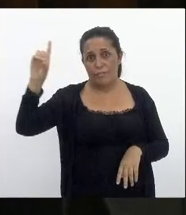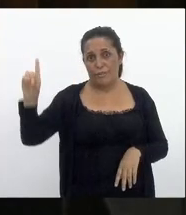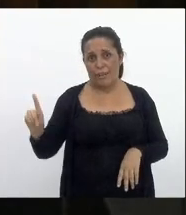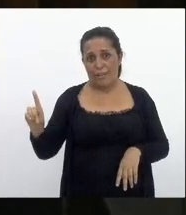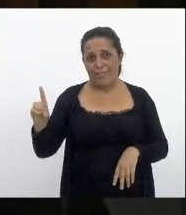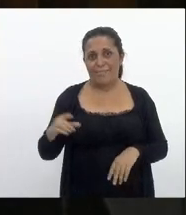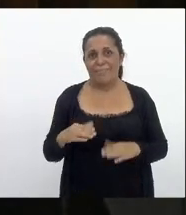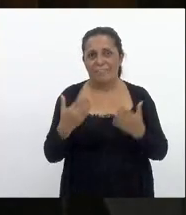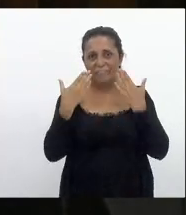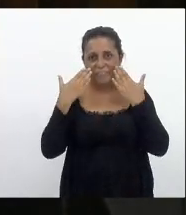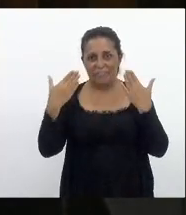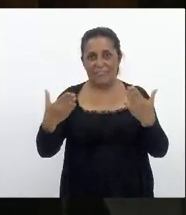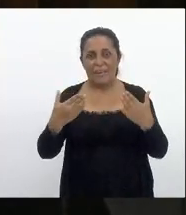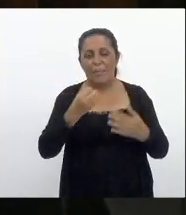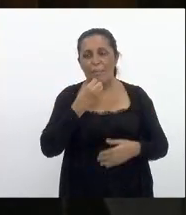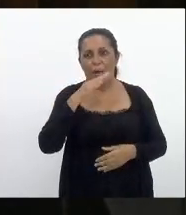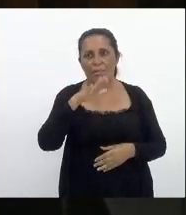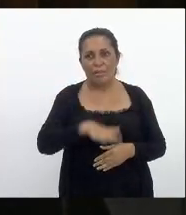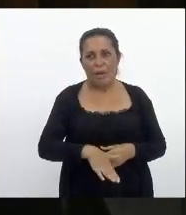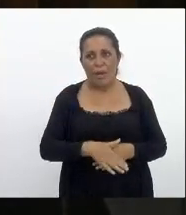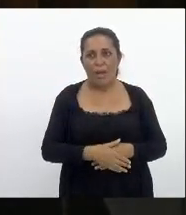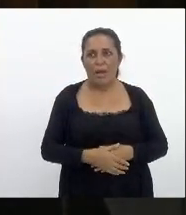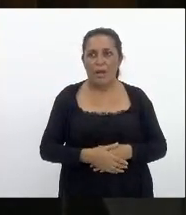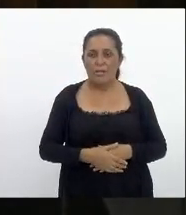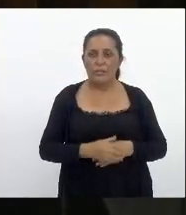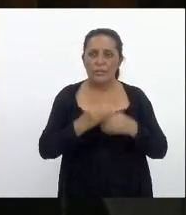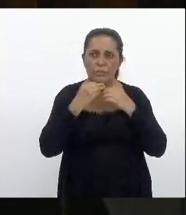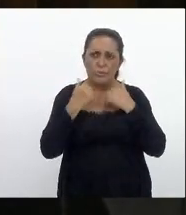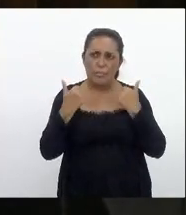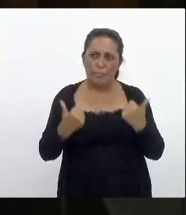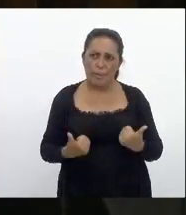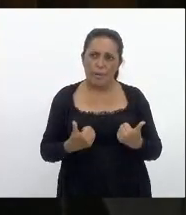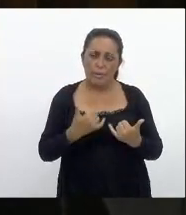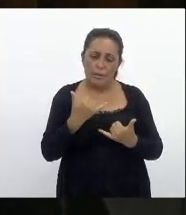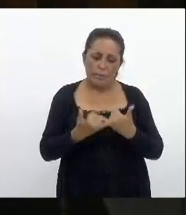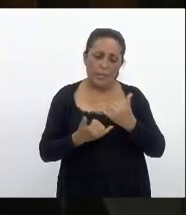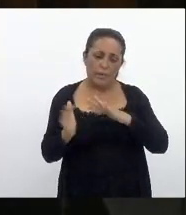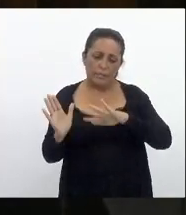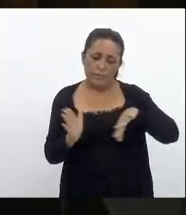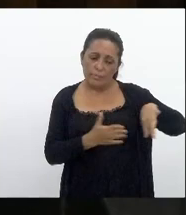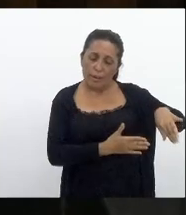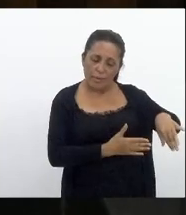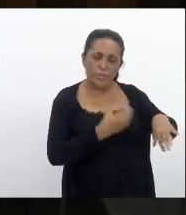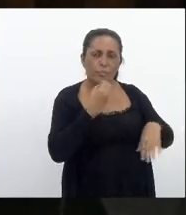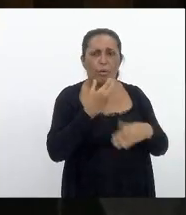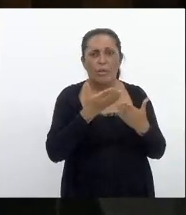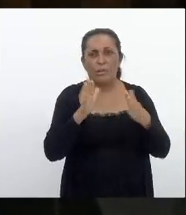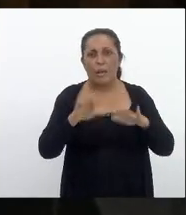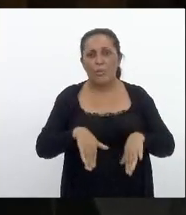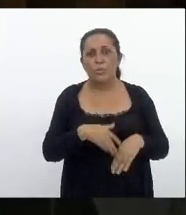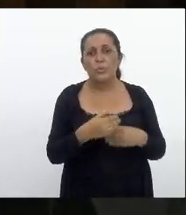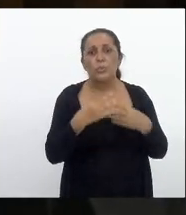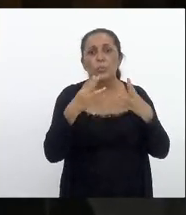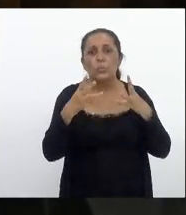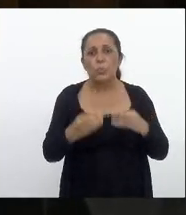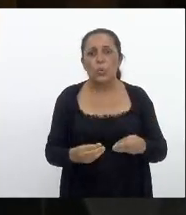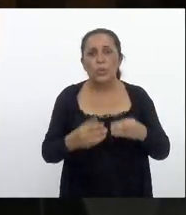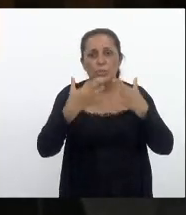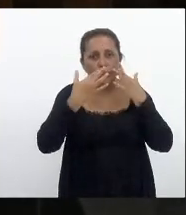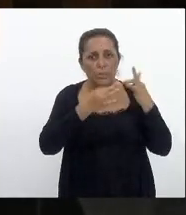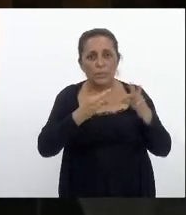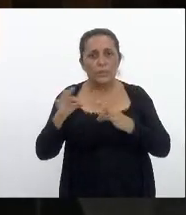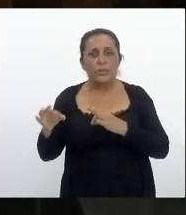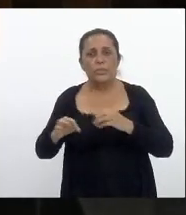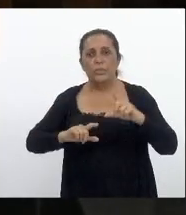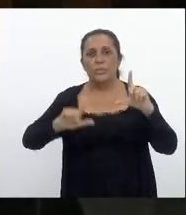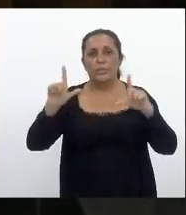boa tarde presidente como vai a senhora tudo bem as brincadeiras a parte boa tarde a todos que nos assistem através da TV Alérgia